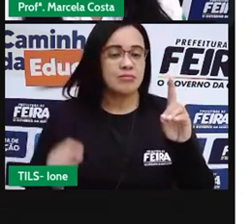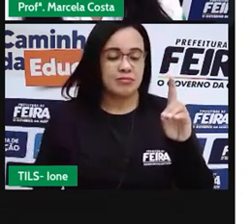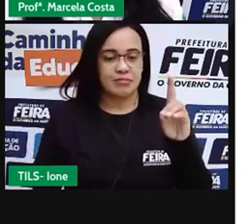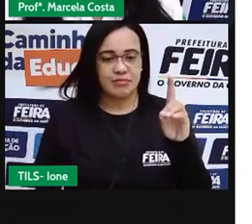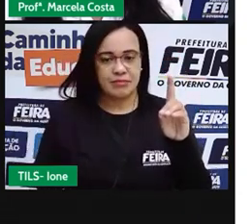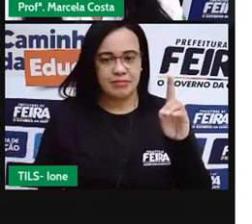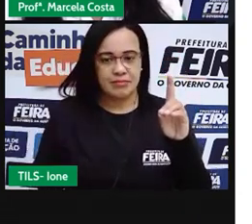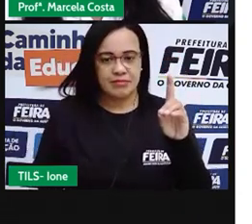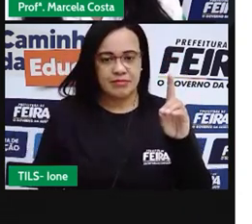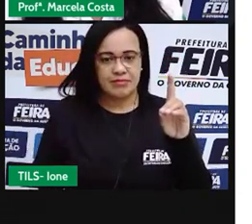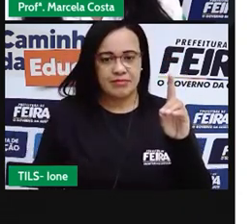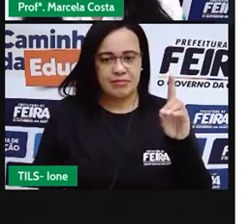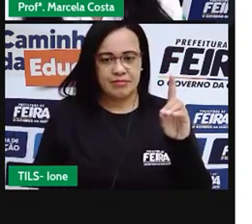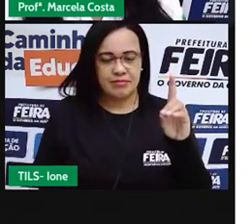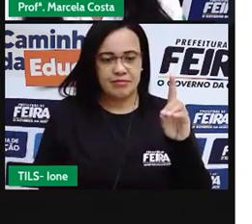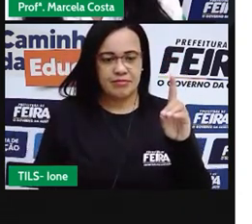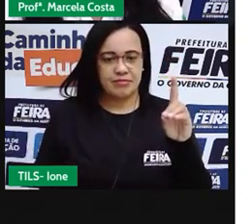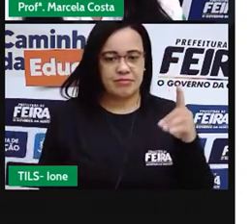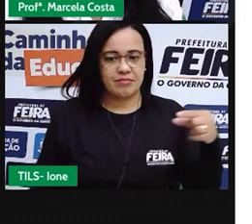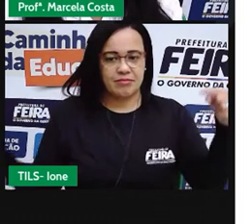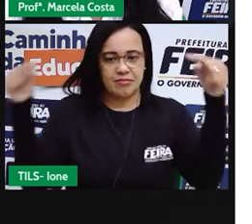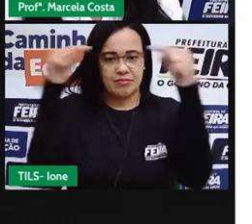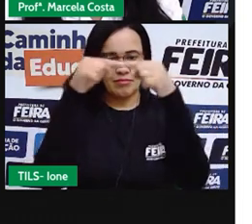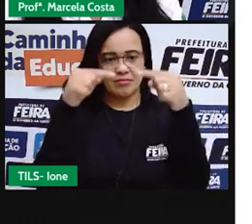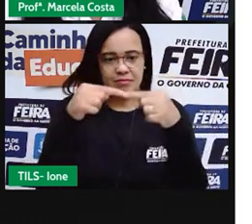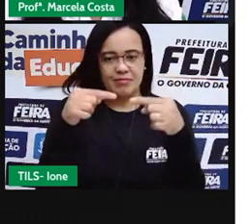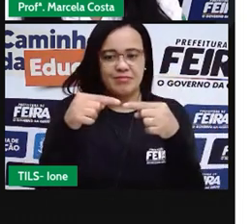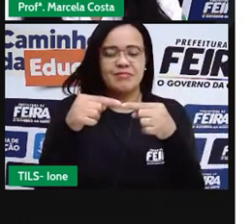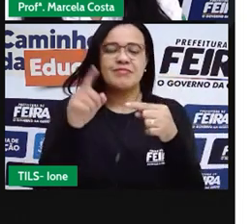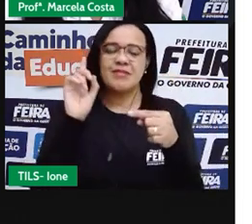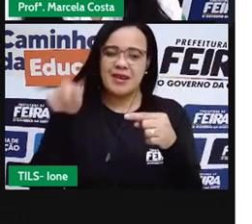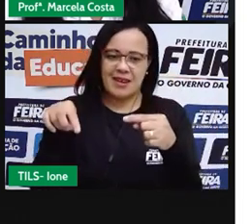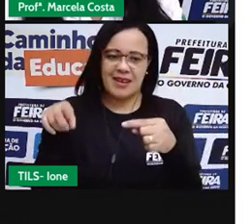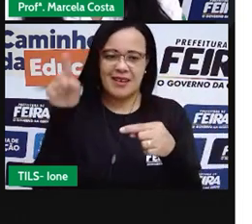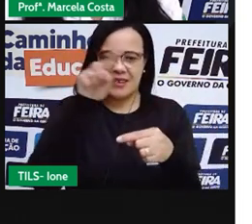então esse relógio ele tem o formato de um círculo